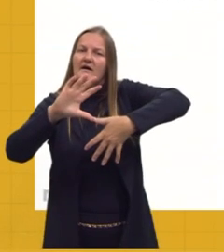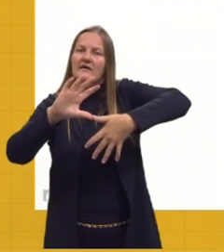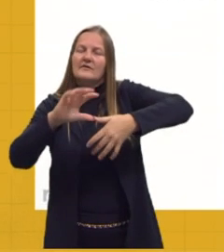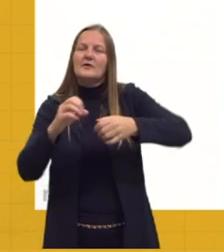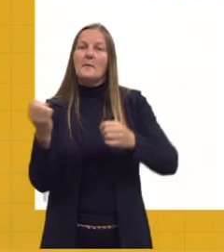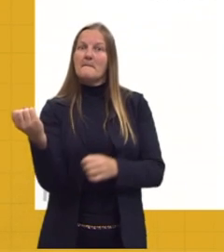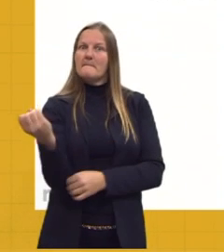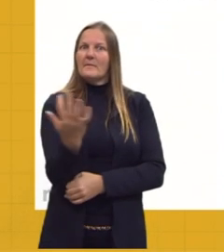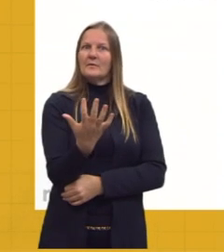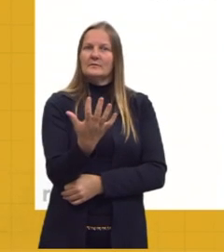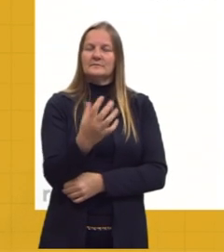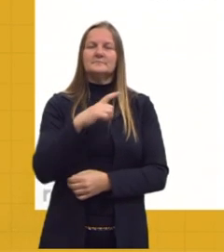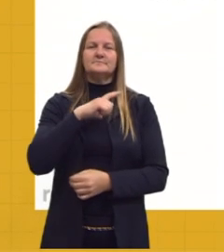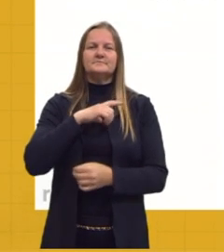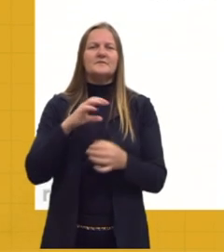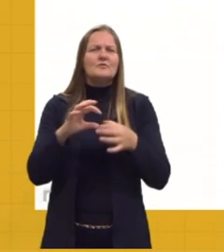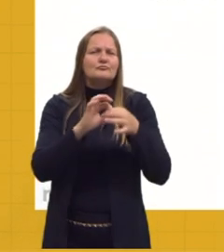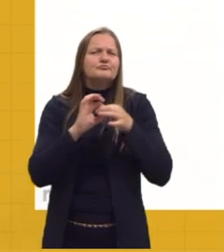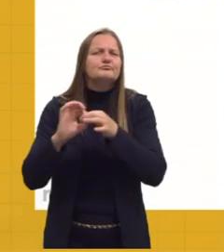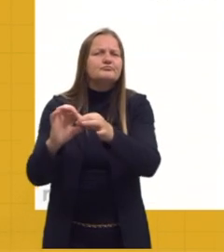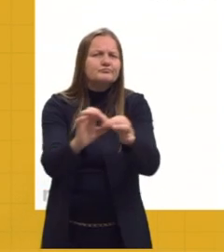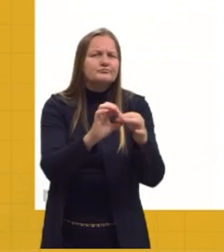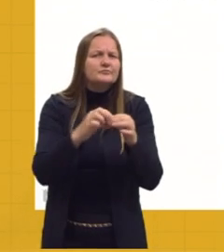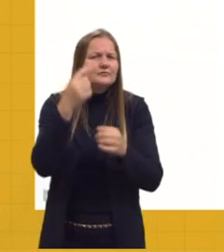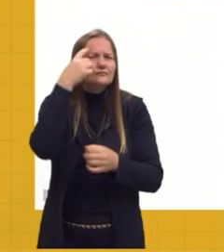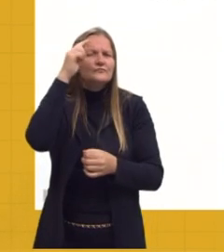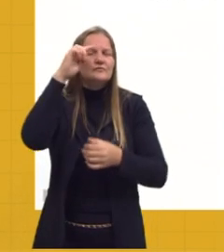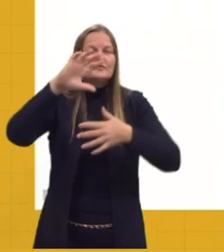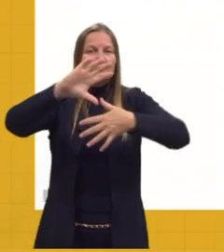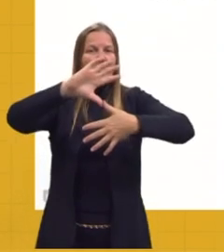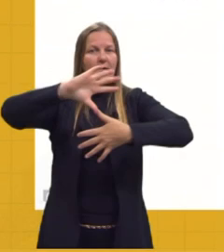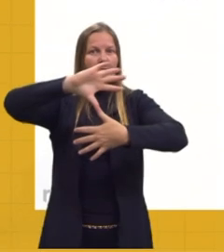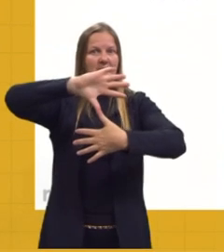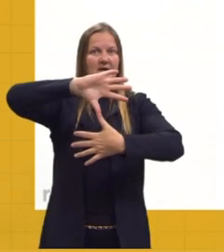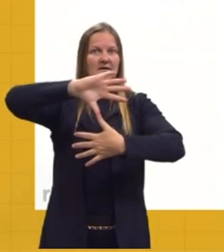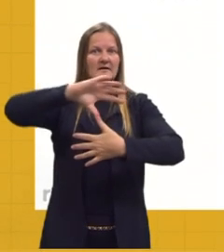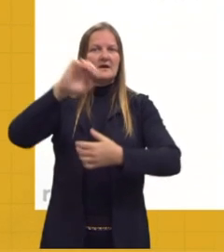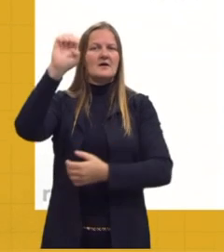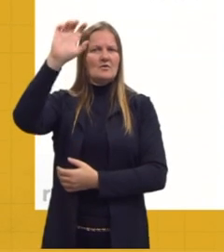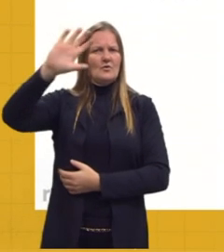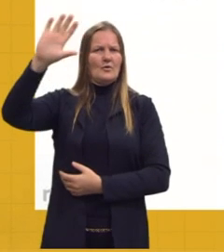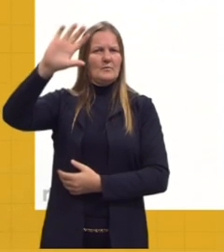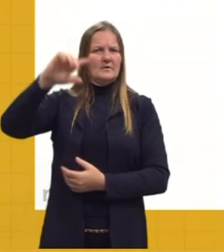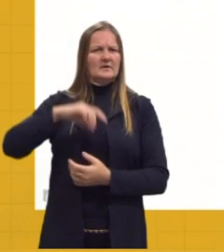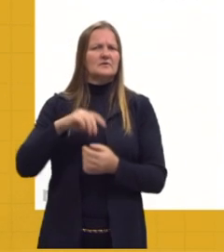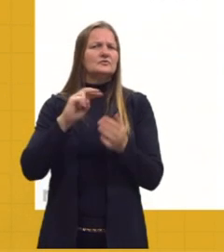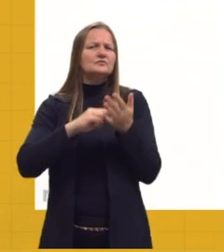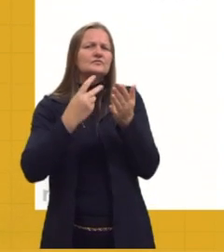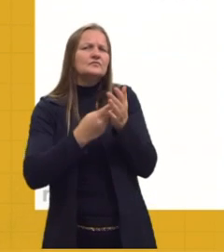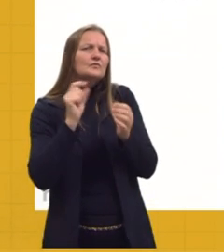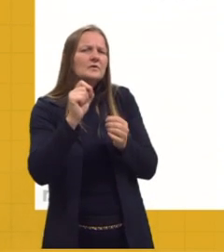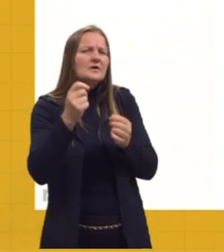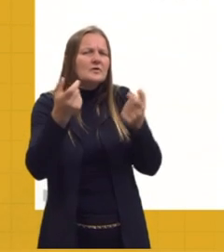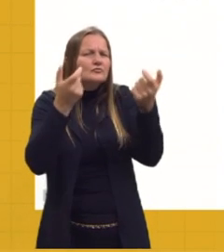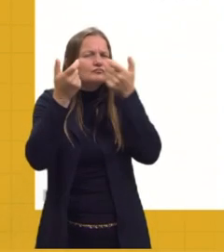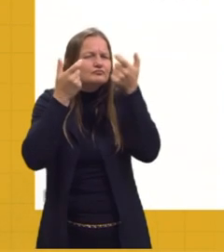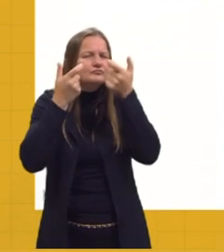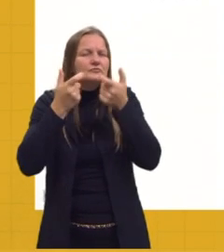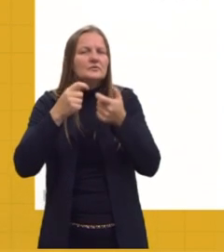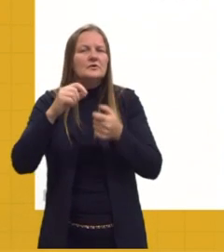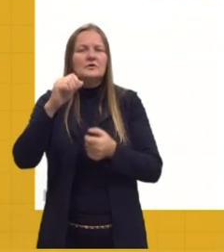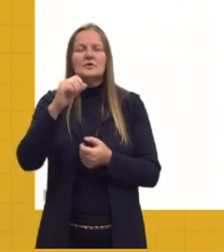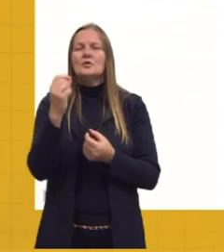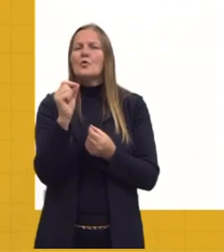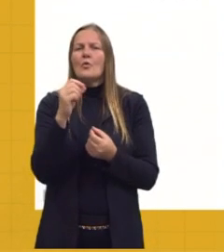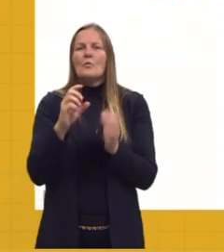moderna integrou o processo de invenção da América por parte dos europeus, significa que os conhecimentos dos ameríndios